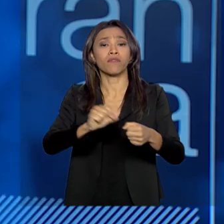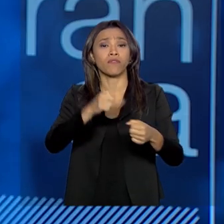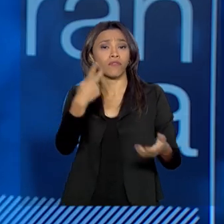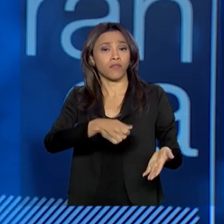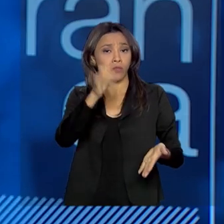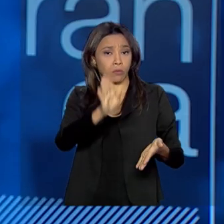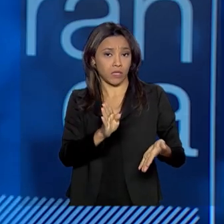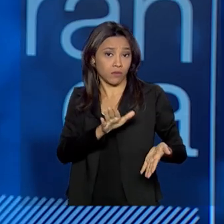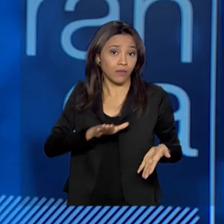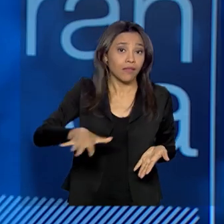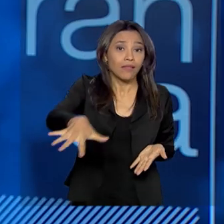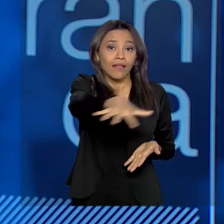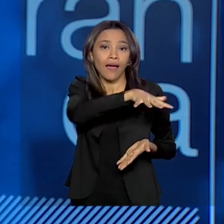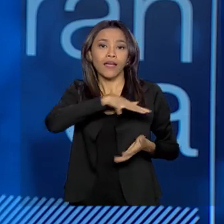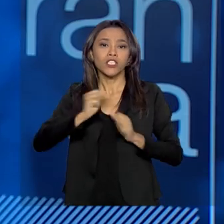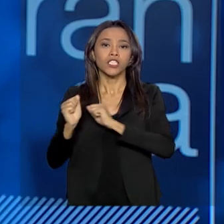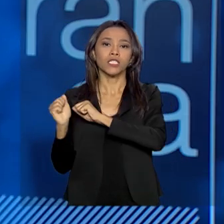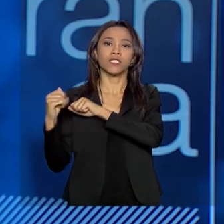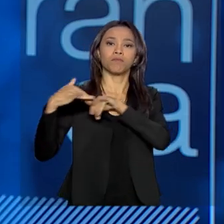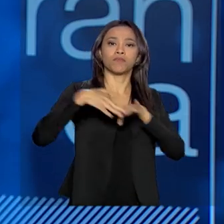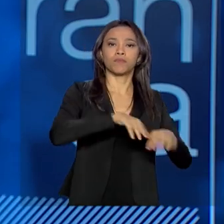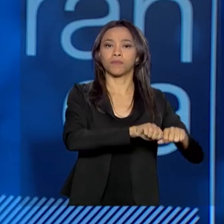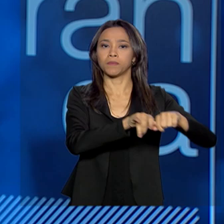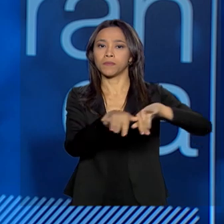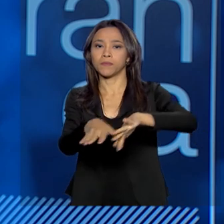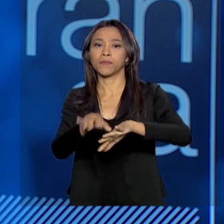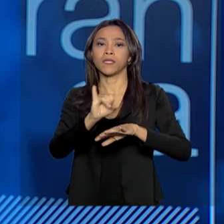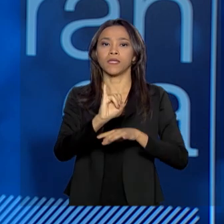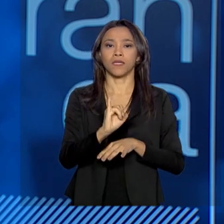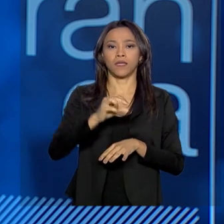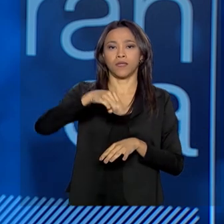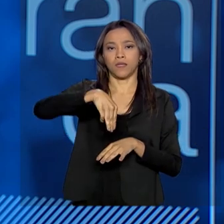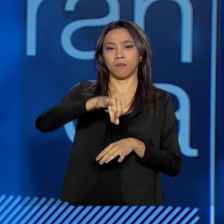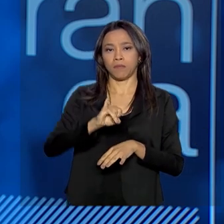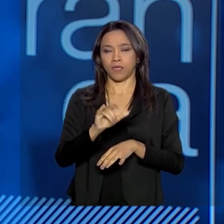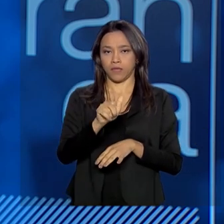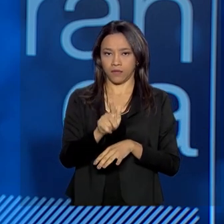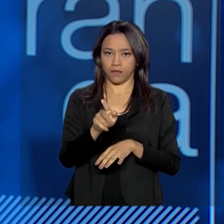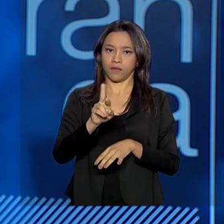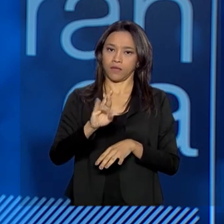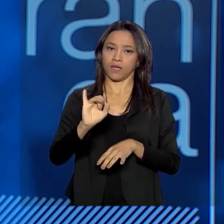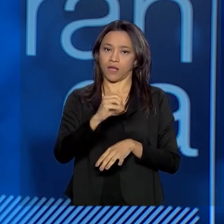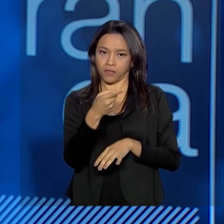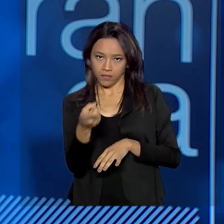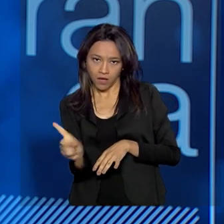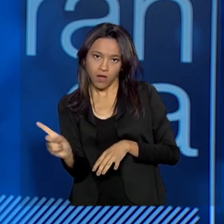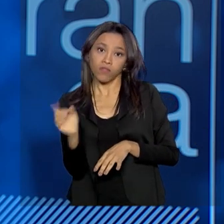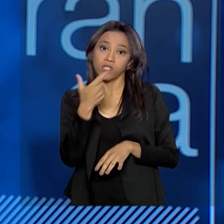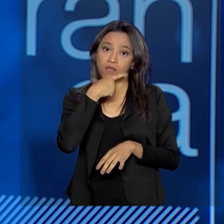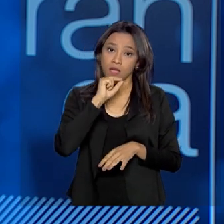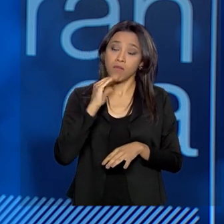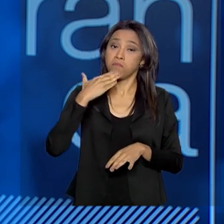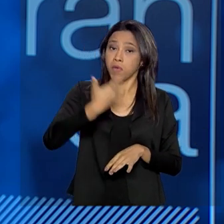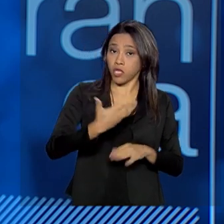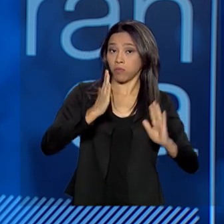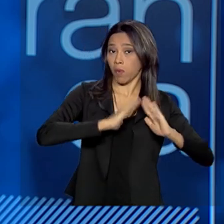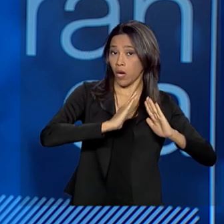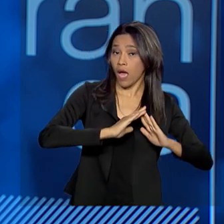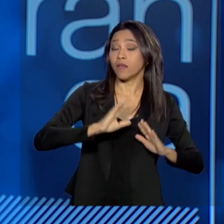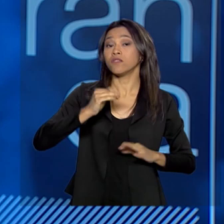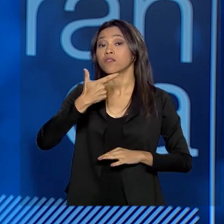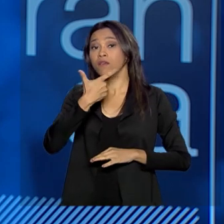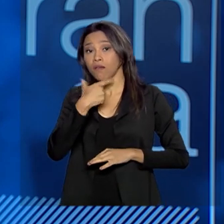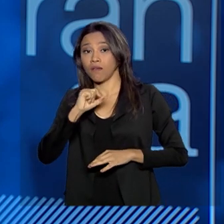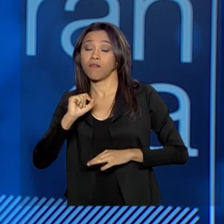área de imigração. Imigração tanto como residentes, assim como refugiados. O